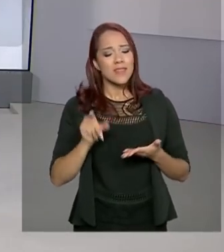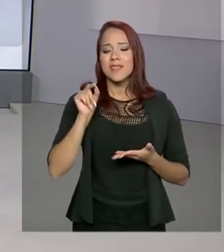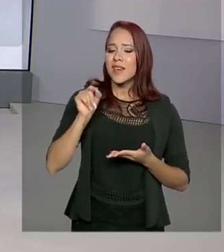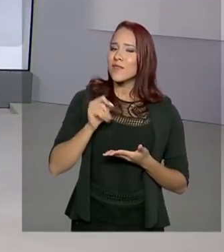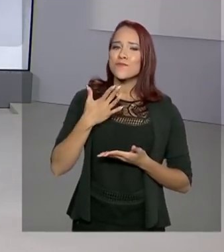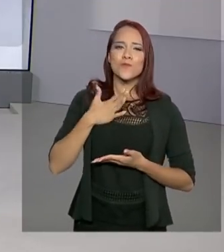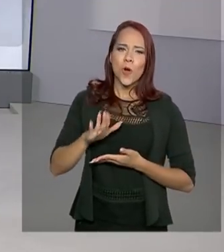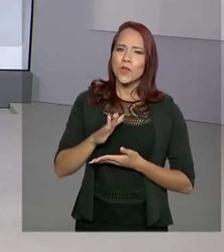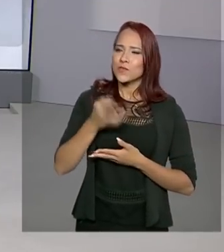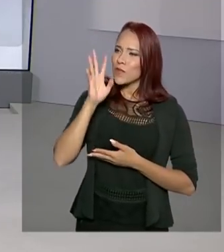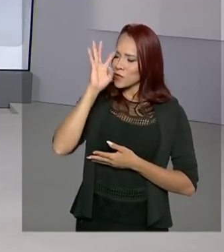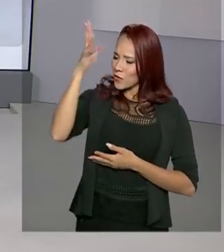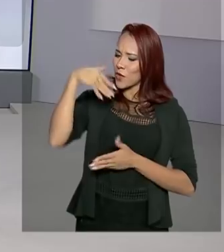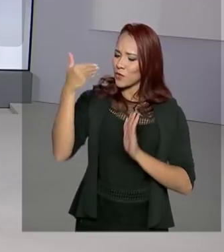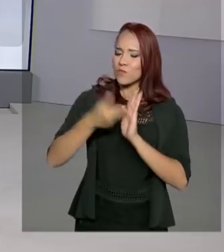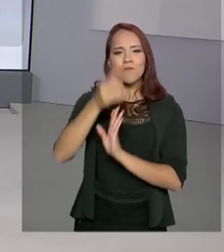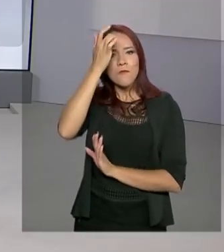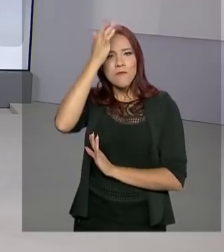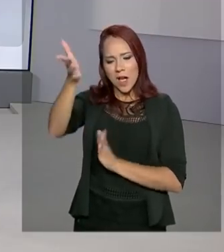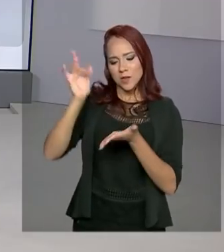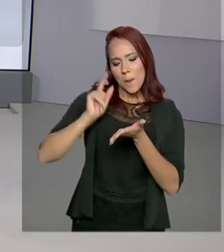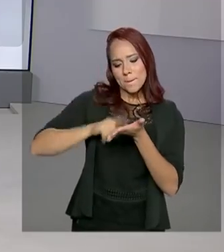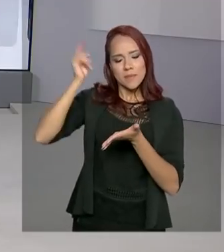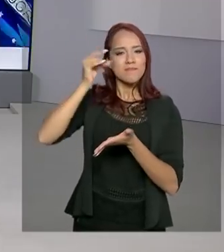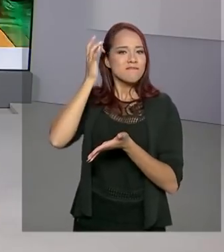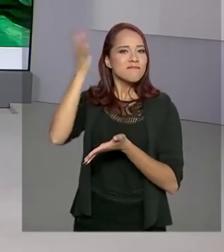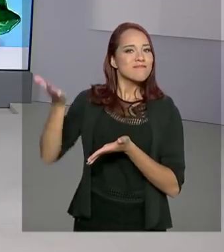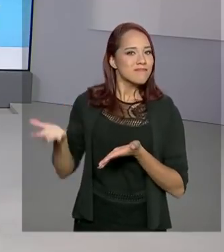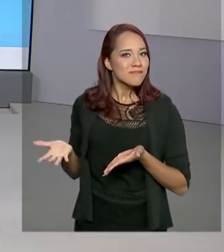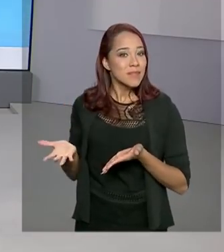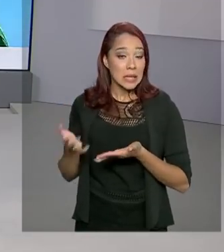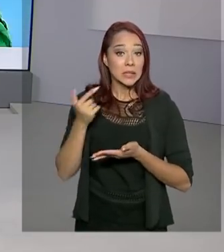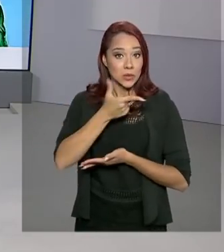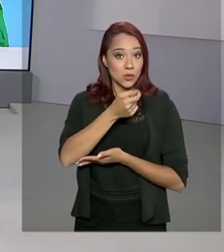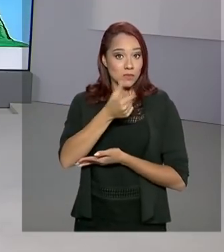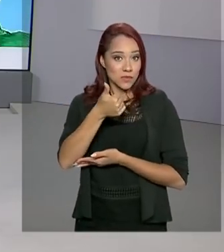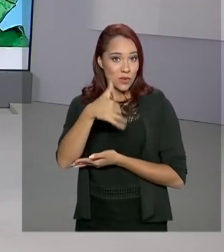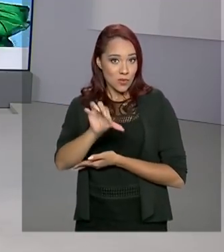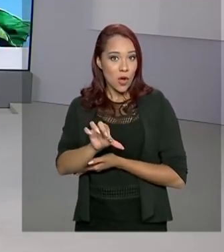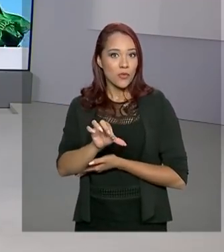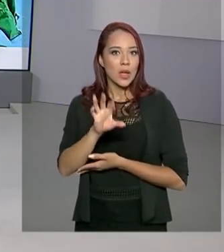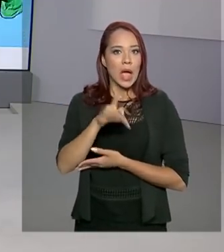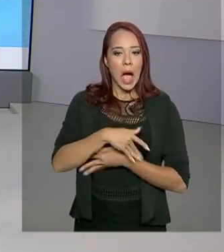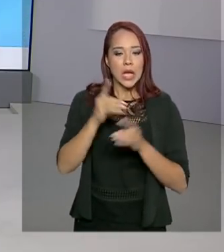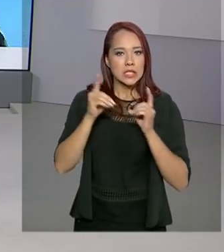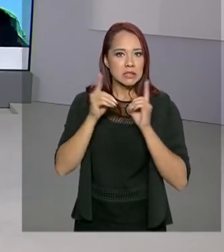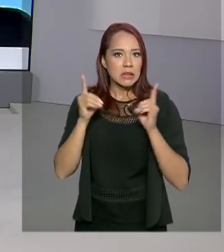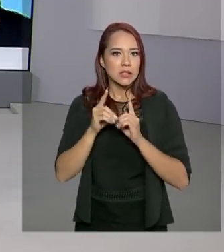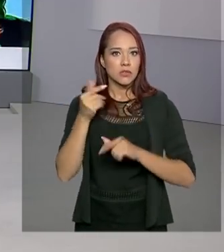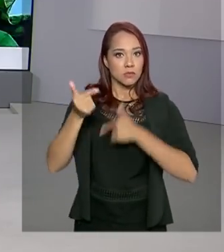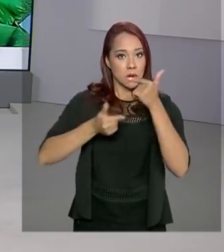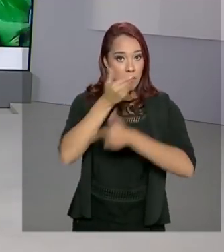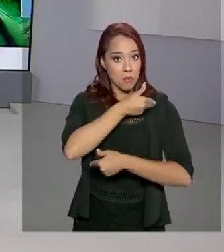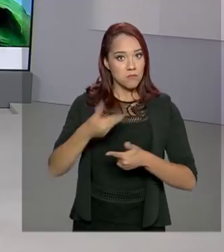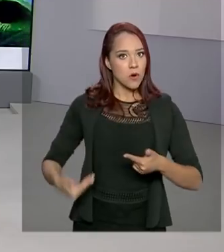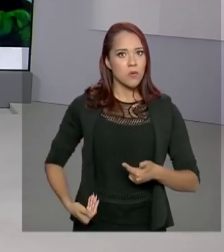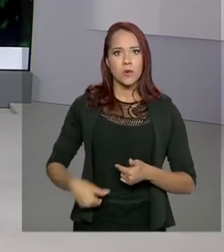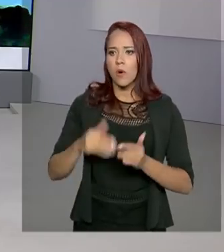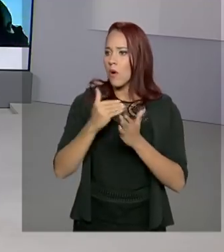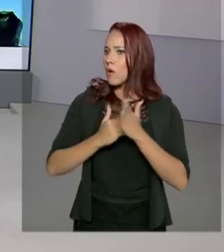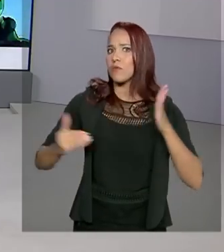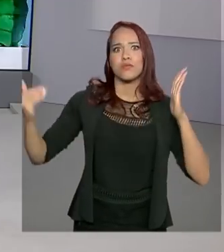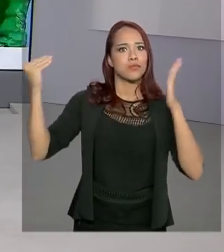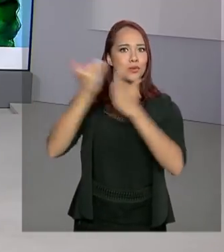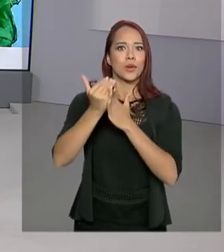gosta de resolver tudo com um clique na palma da mão, não é? Em 2019, a digitalização de serviços públicos superou a meta.